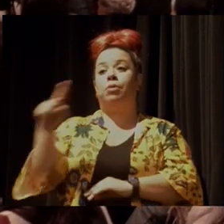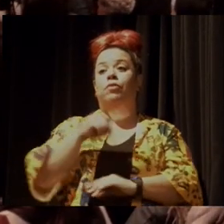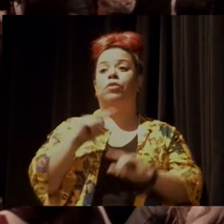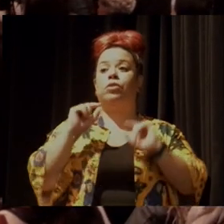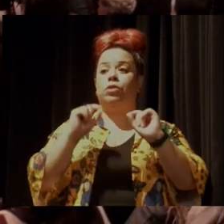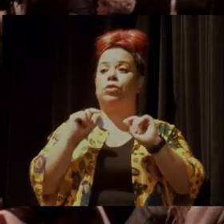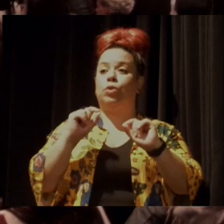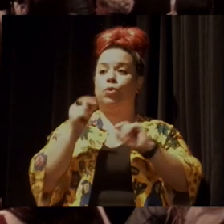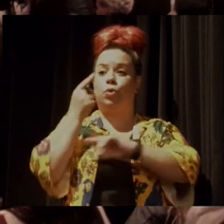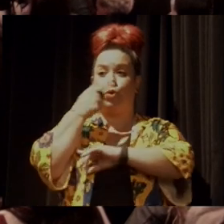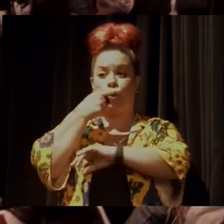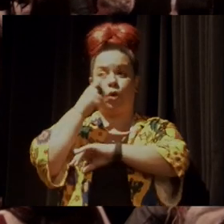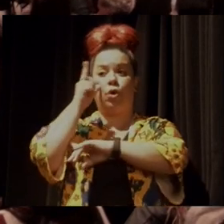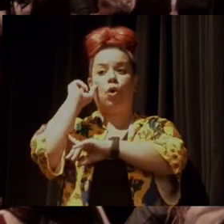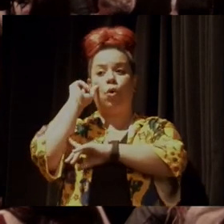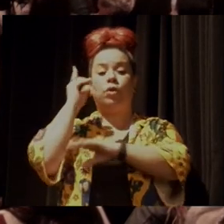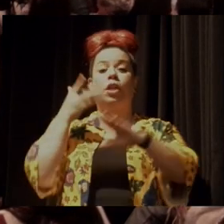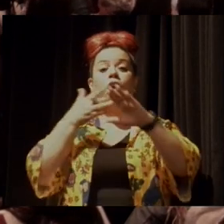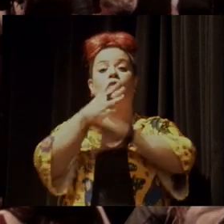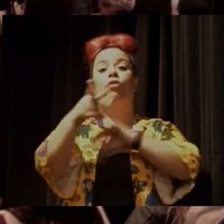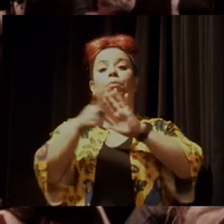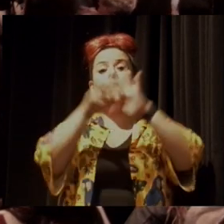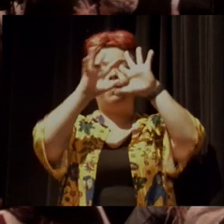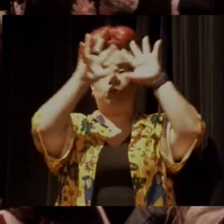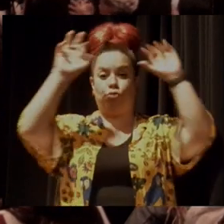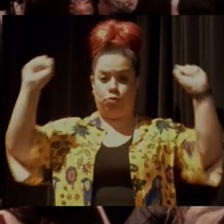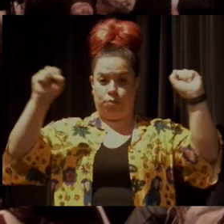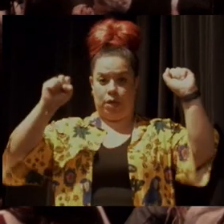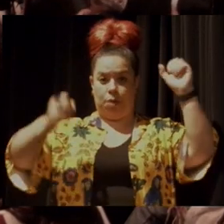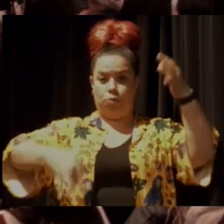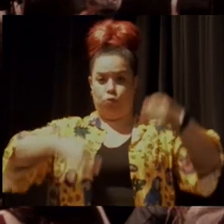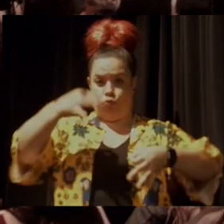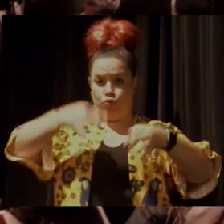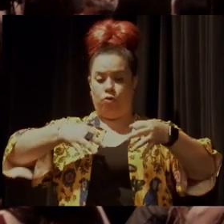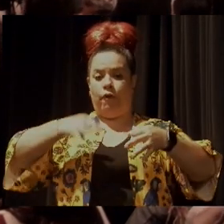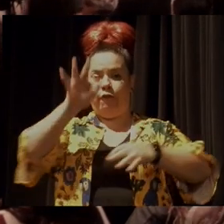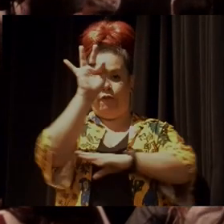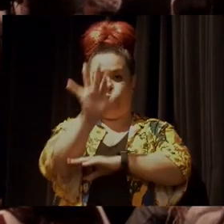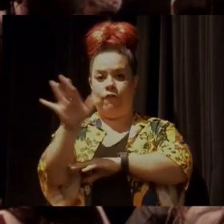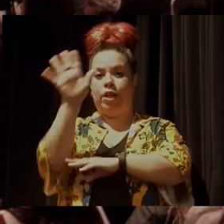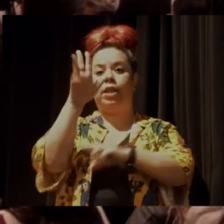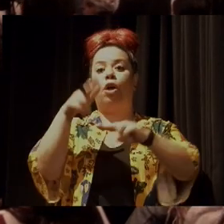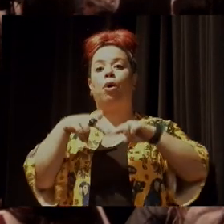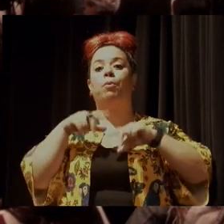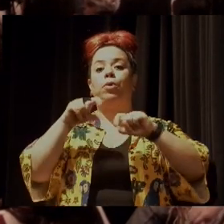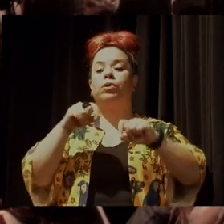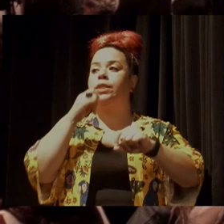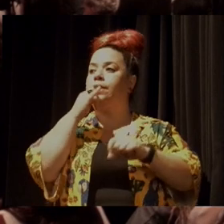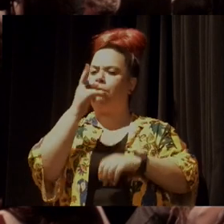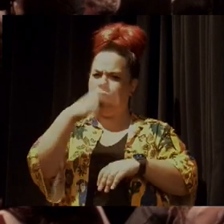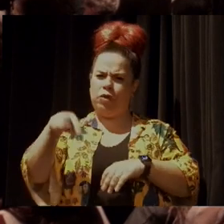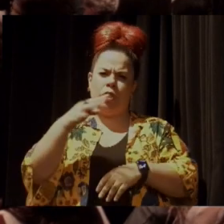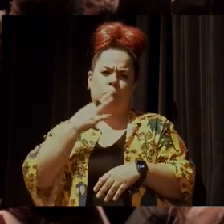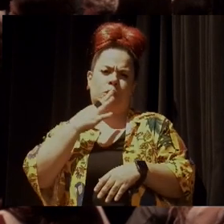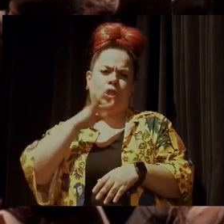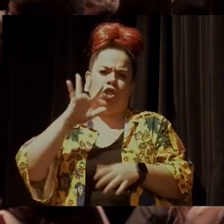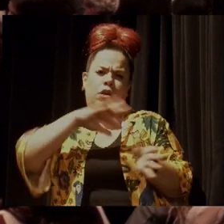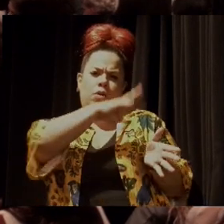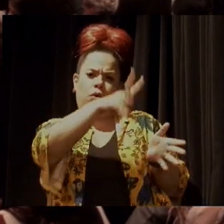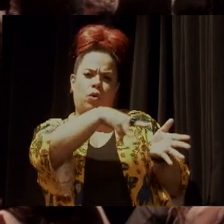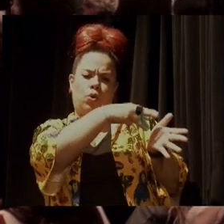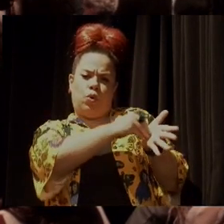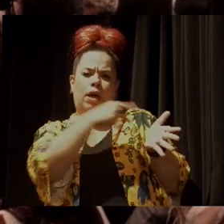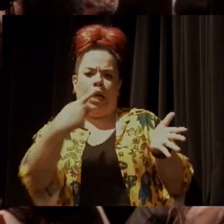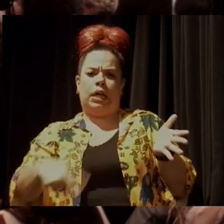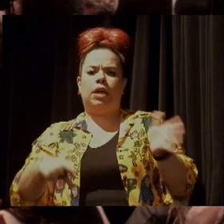eu fui ao Supremo Tribunal Federal, porque a Mata Atlântica, que todos vocês conhecem, o Sesc